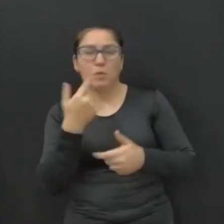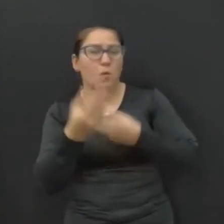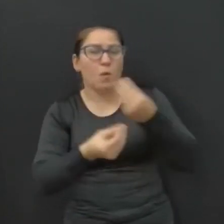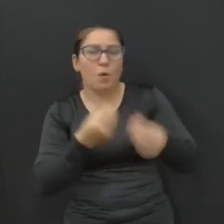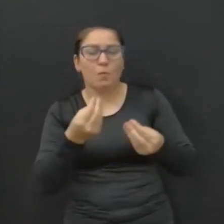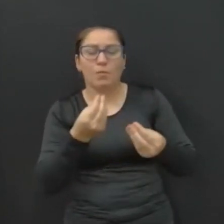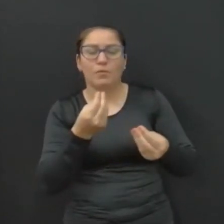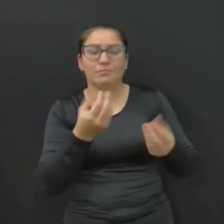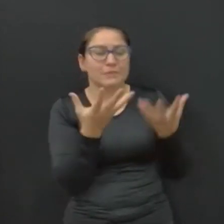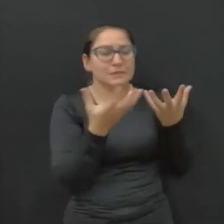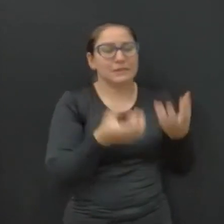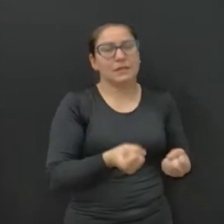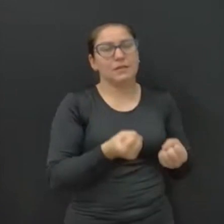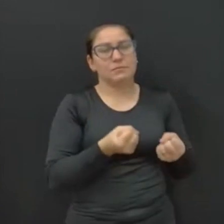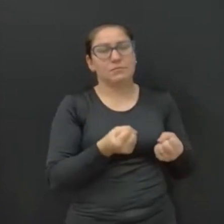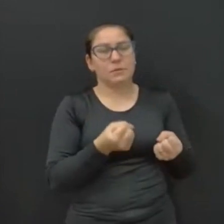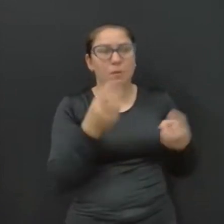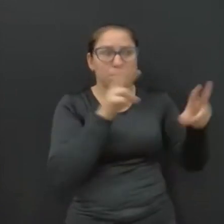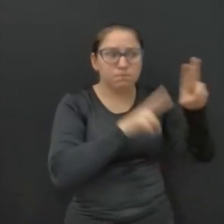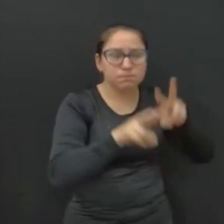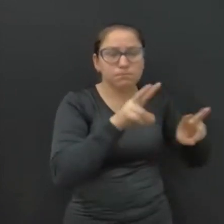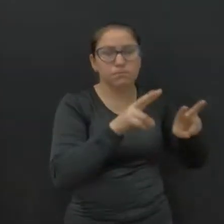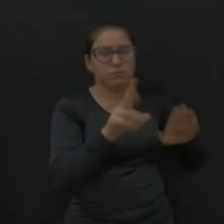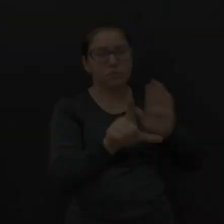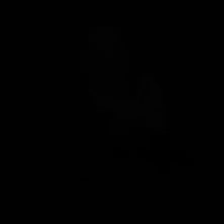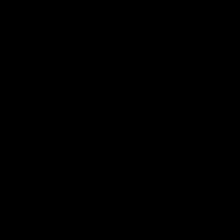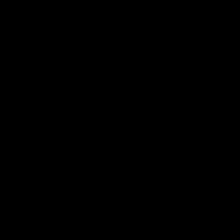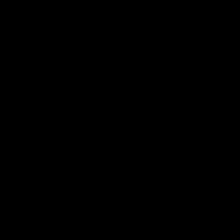tratoraço e nós vamos ficar de olho nessa licitação do Estado. Obrigado. Obrigado.